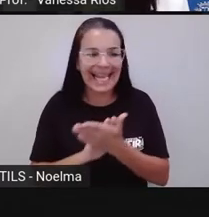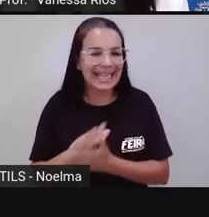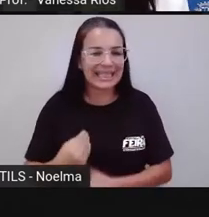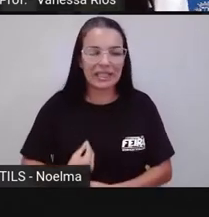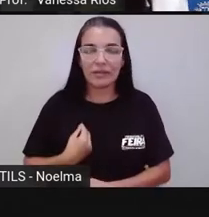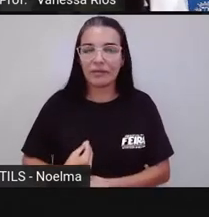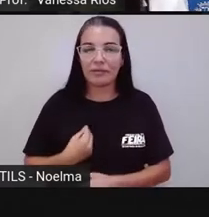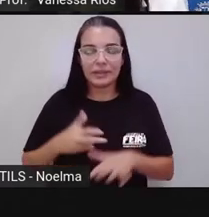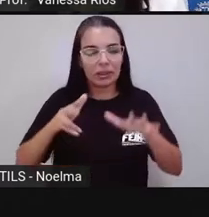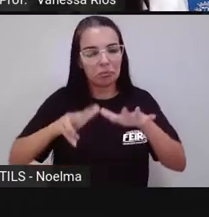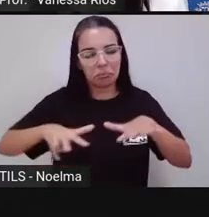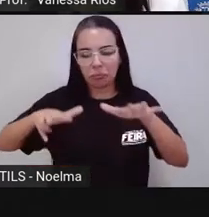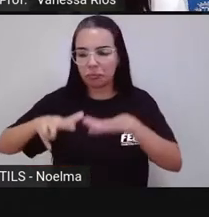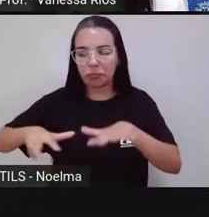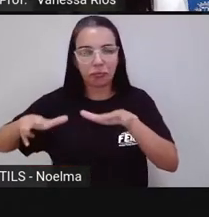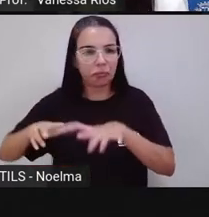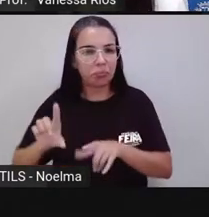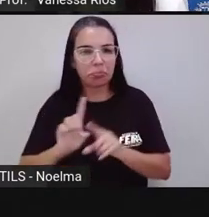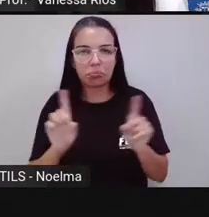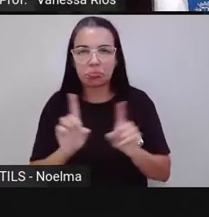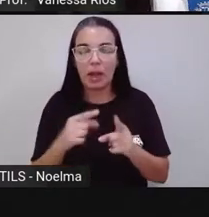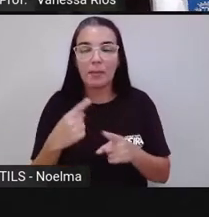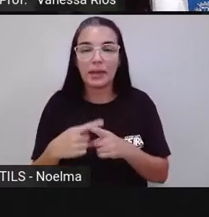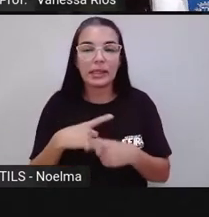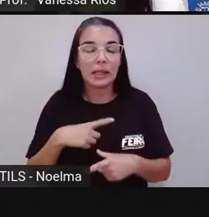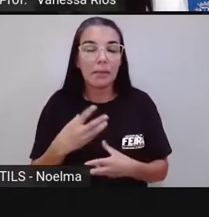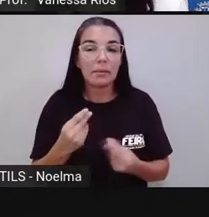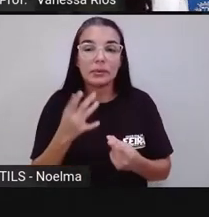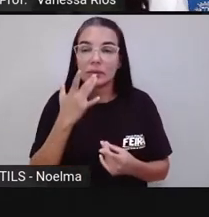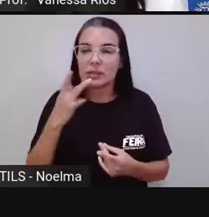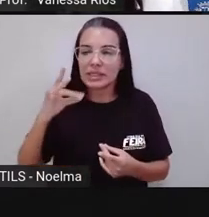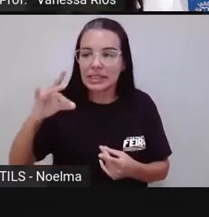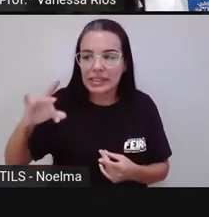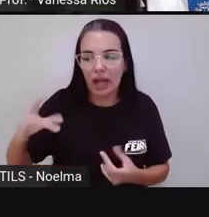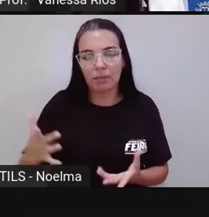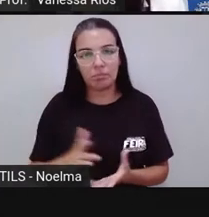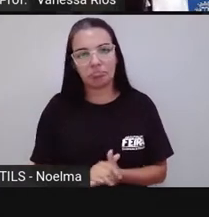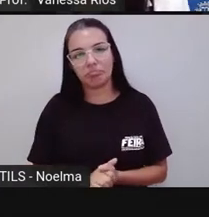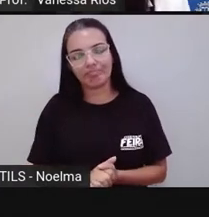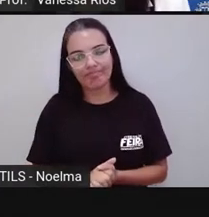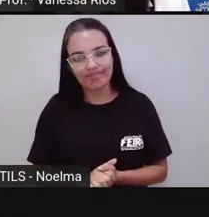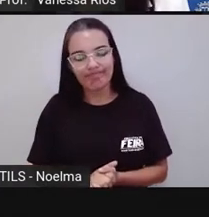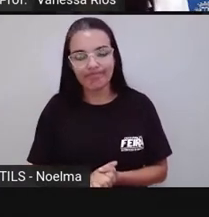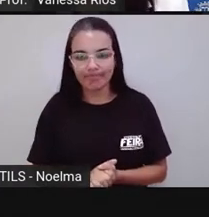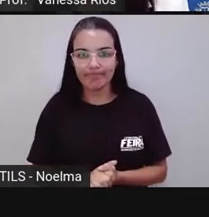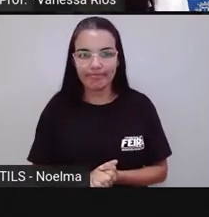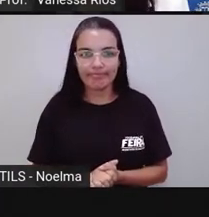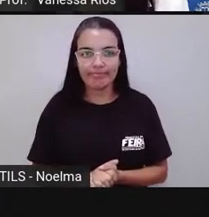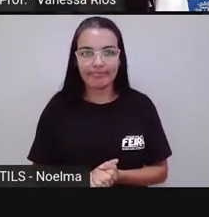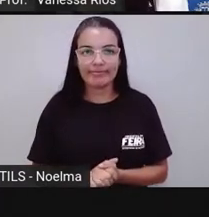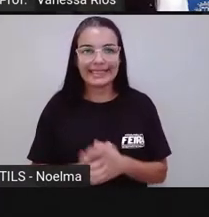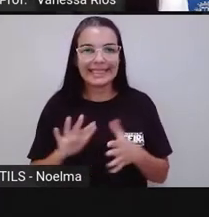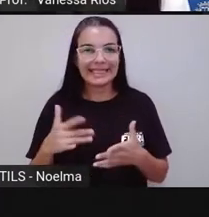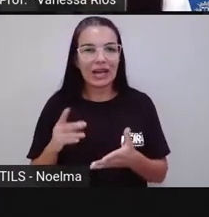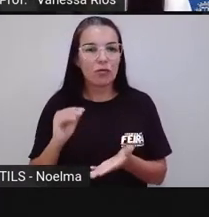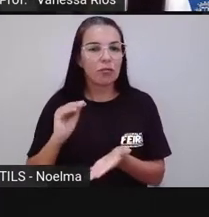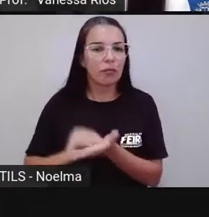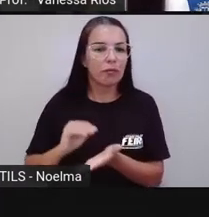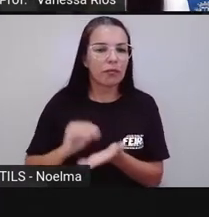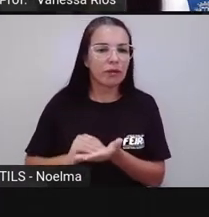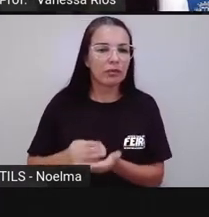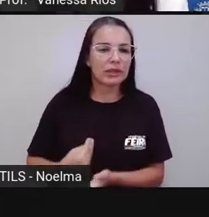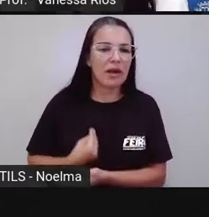conseguem sobreviver diante da quantidade de sal. Então por ter aí essa falta de